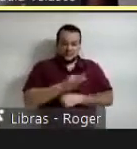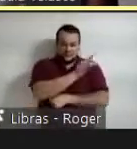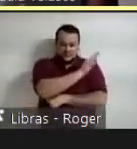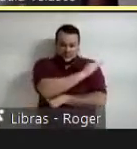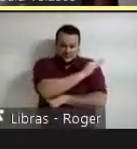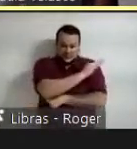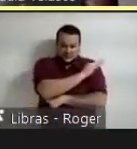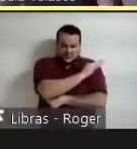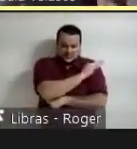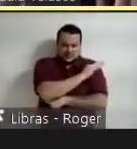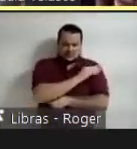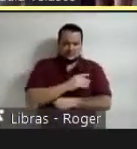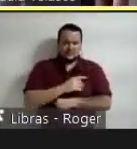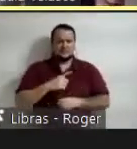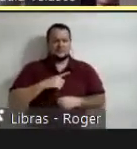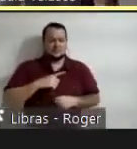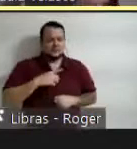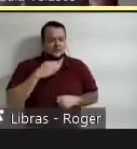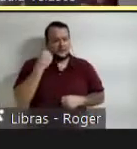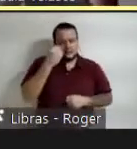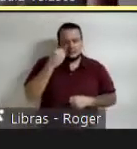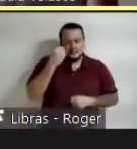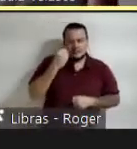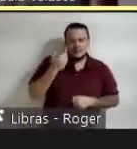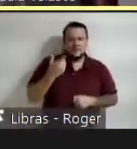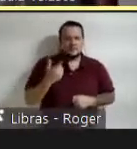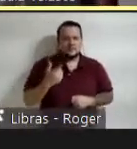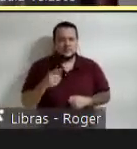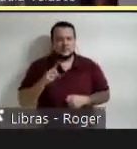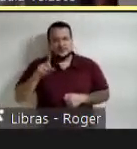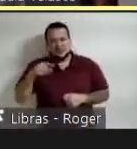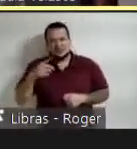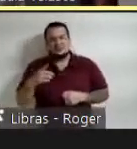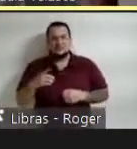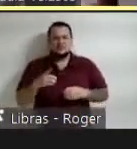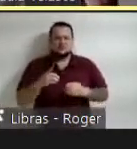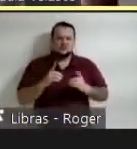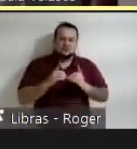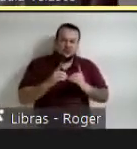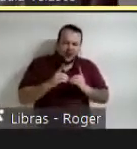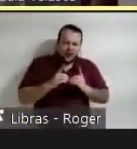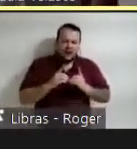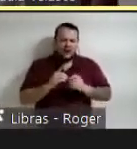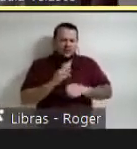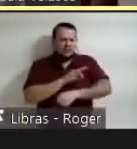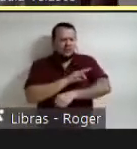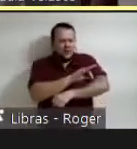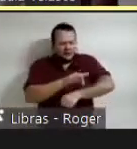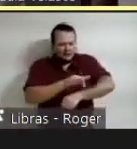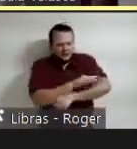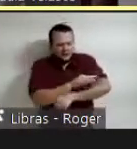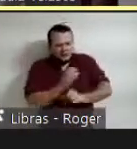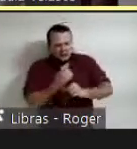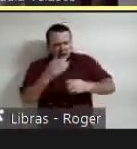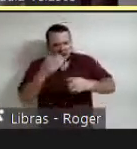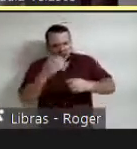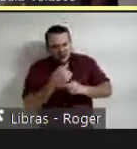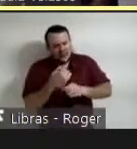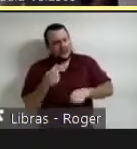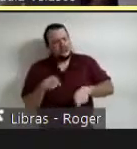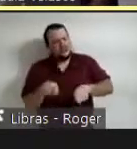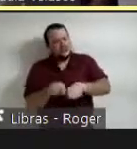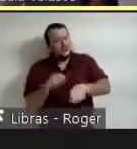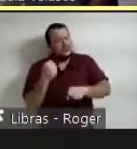desta conversación entre arquitectura ingeniería e construcción la propuesta safina chequea e consolida en un proyecto que